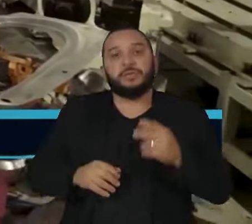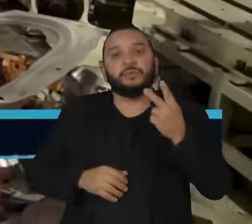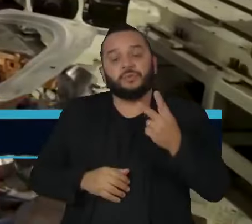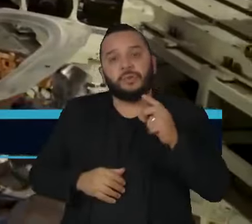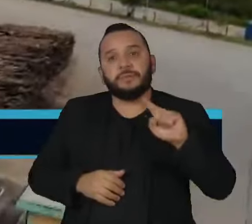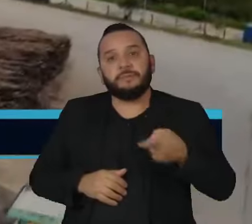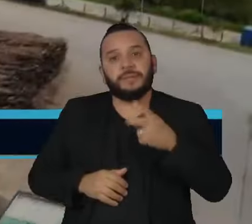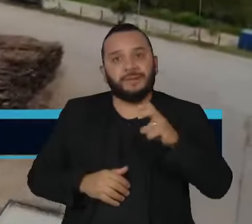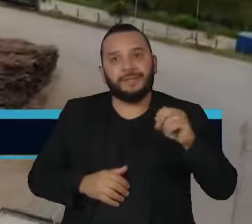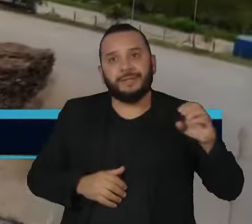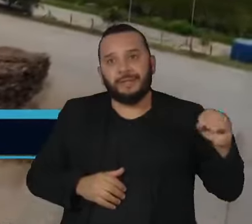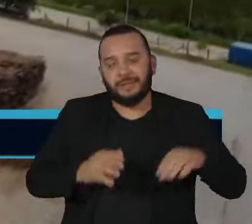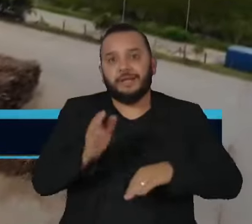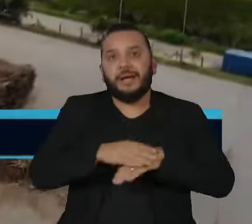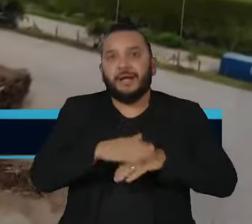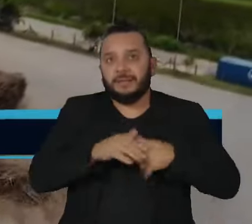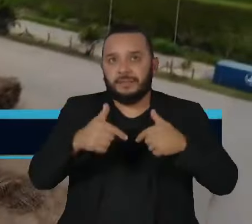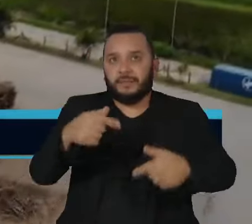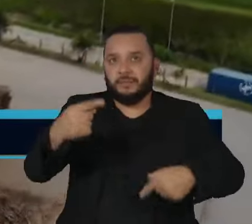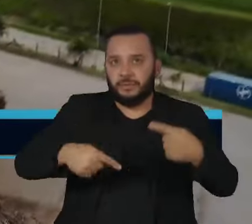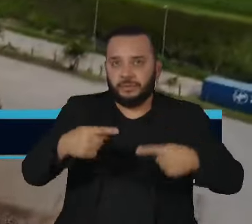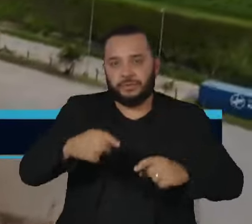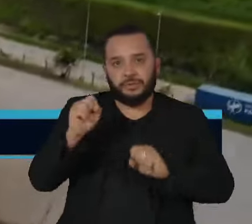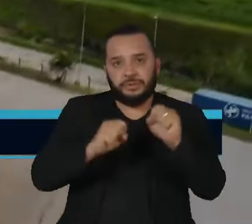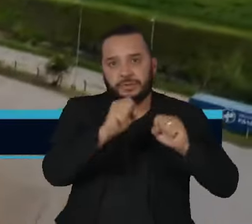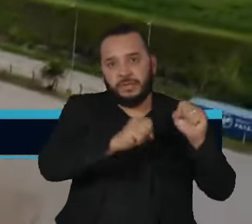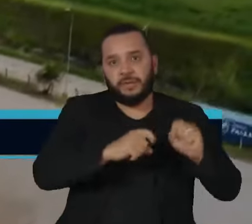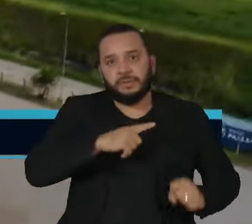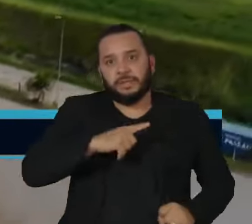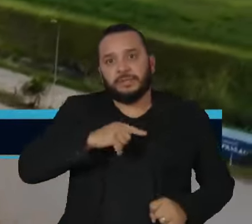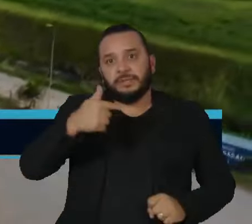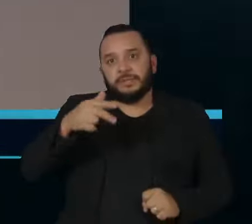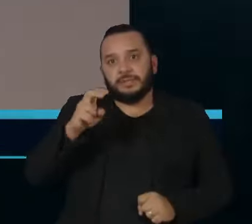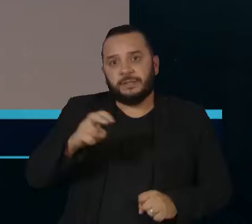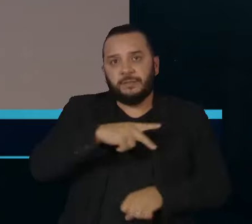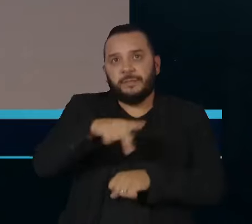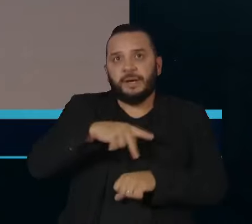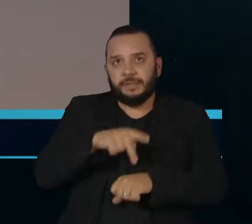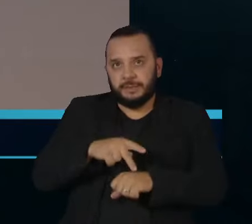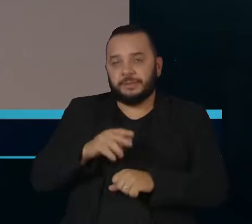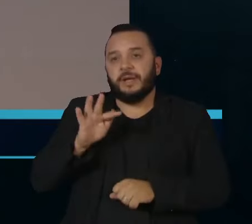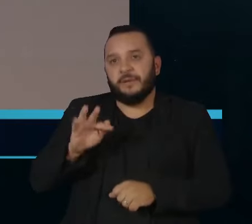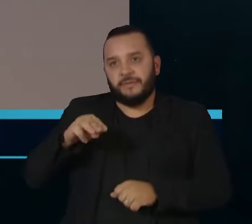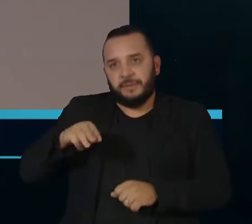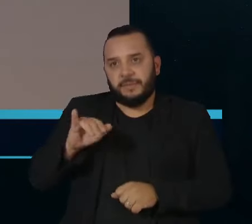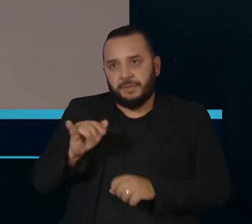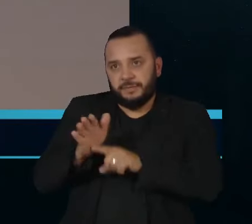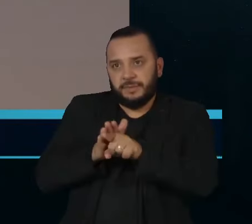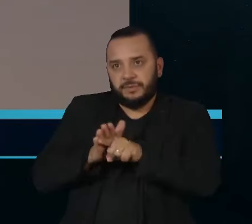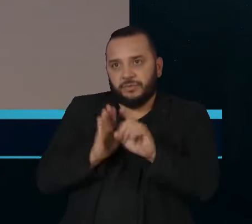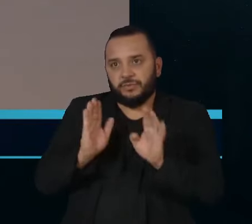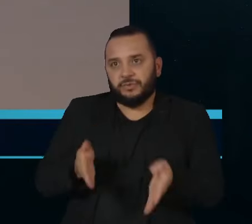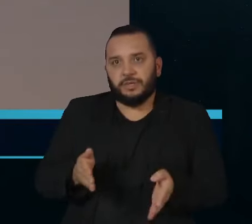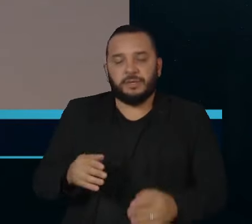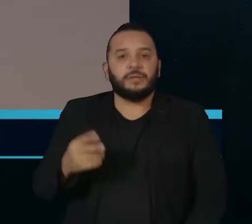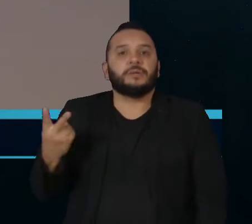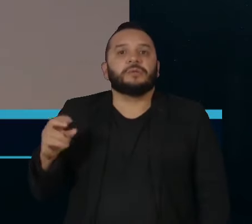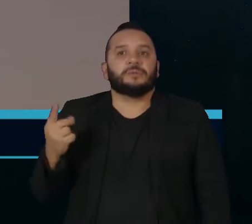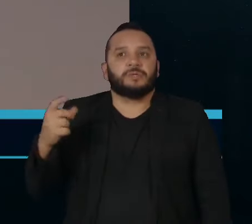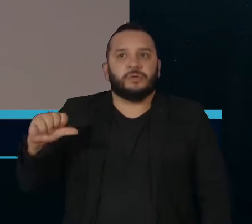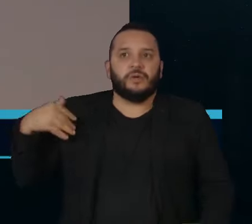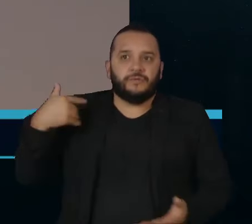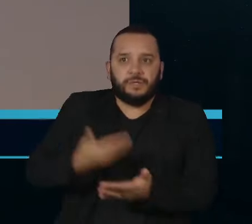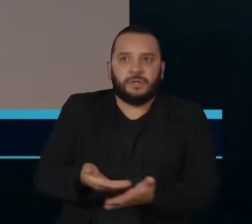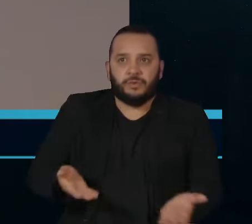política industrial mapeadas em 75 países pelo FMI. Desde 2019 para cá, esses